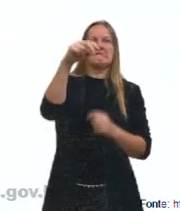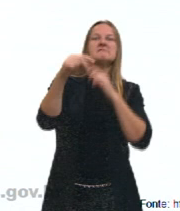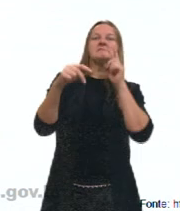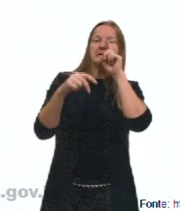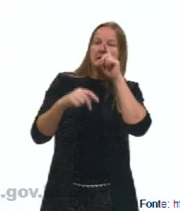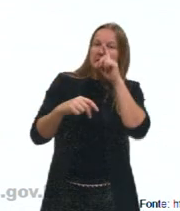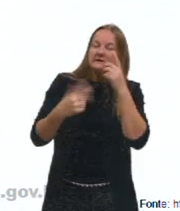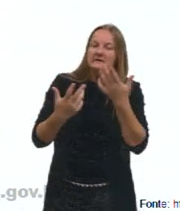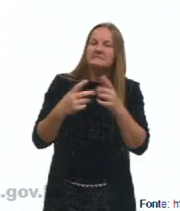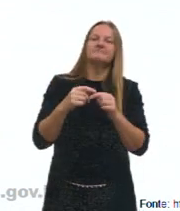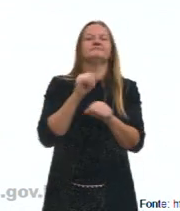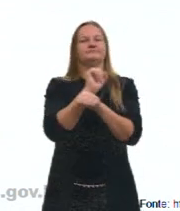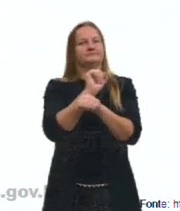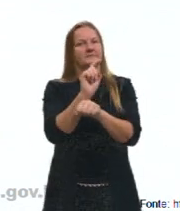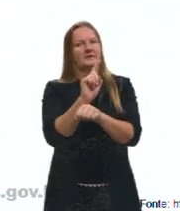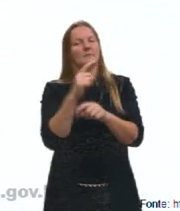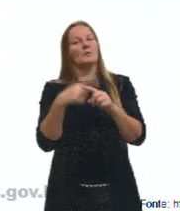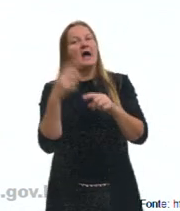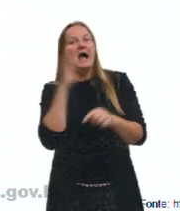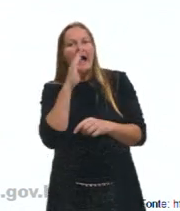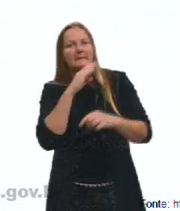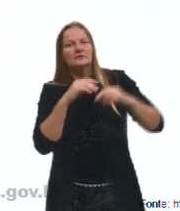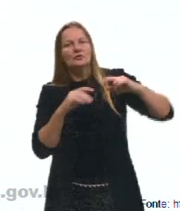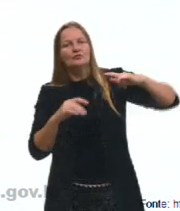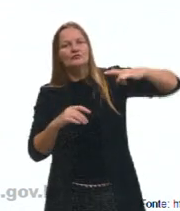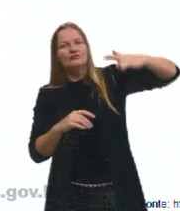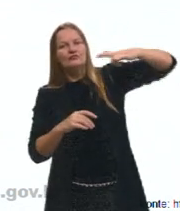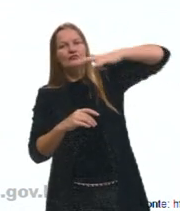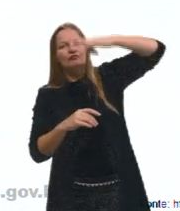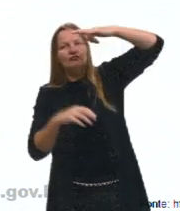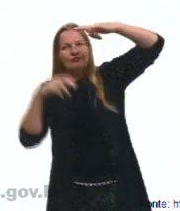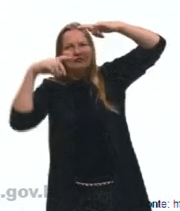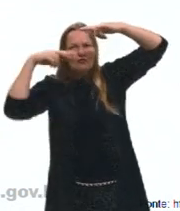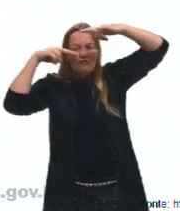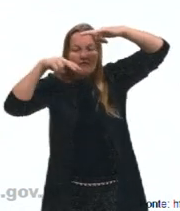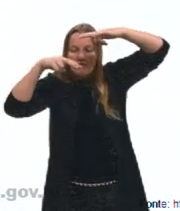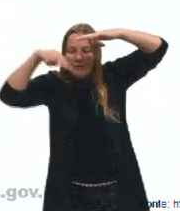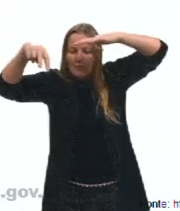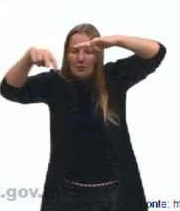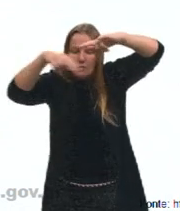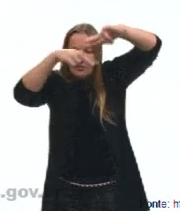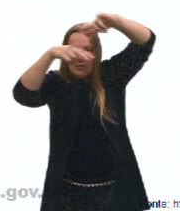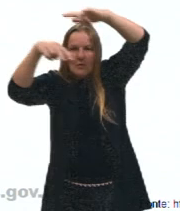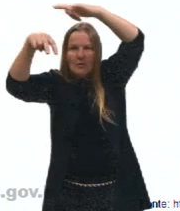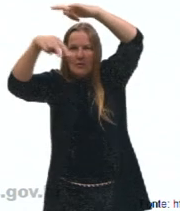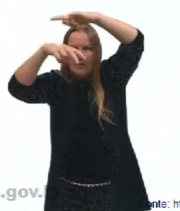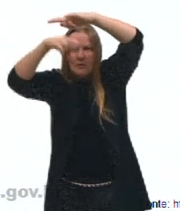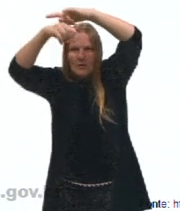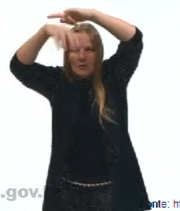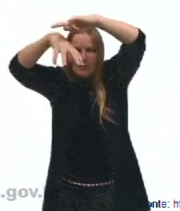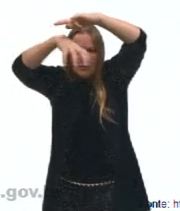esperar aquela coisa toda. Então, é muito rápido eu conseguir ver o que está rolando ali nesse